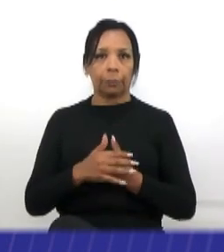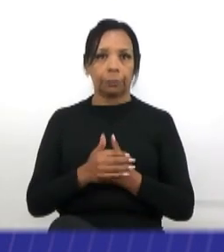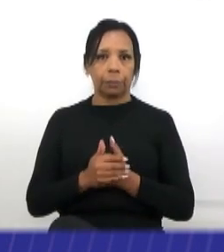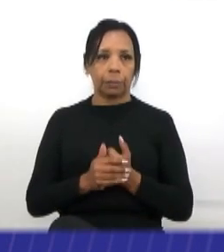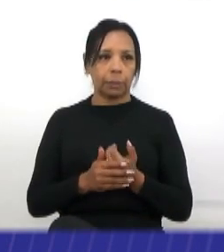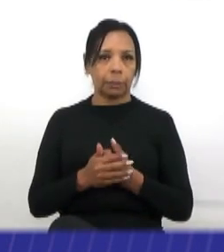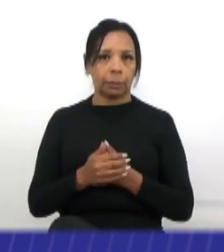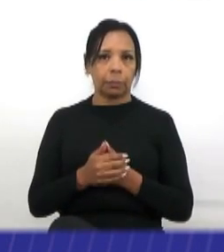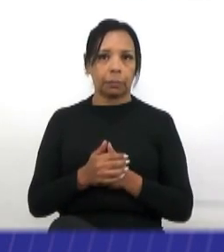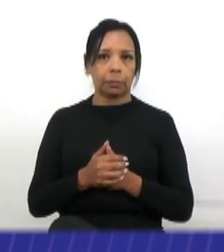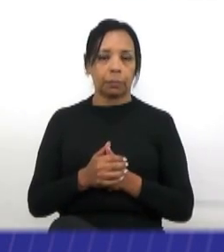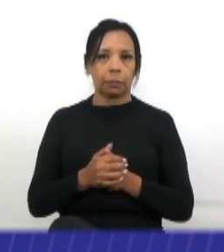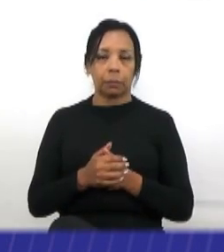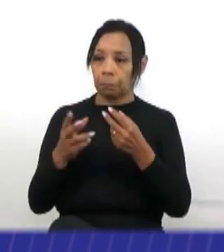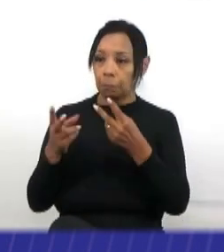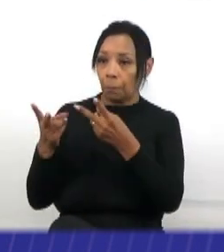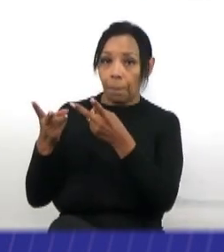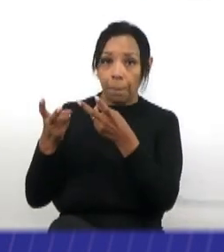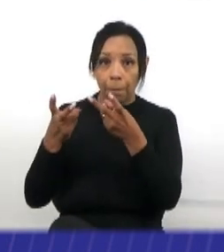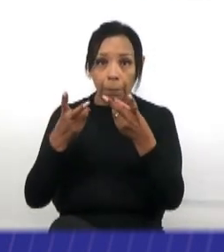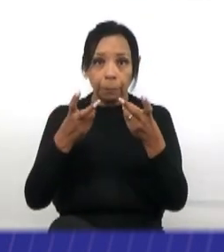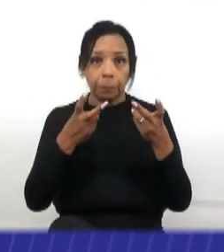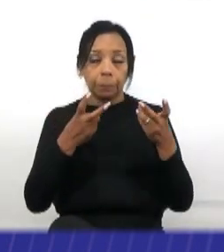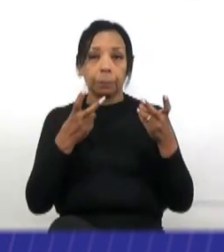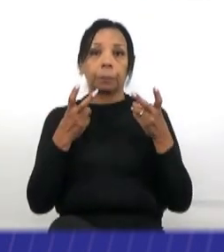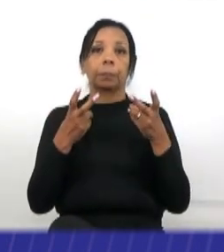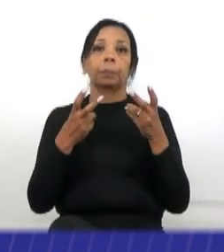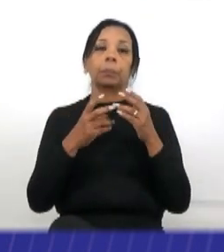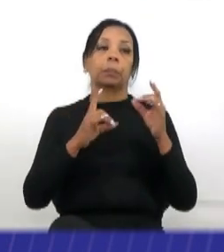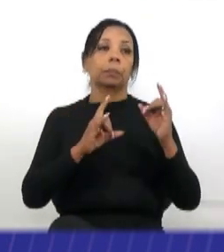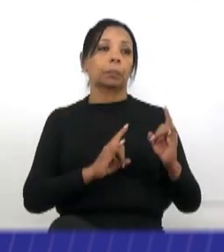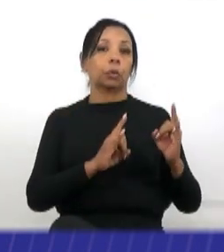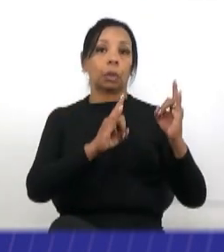Agora, dá uma olhada como fica a janela de um apartamento.